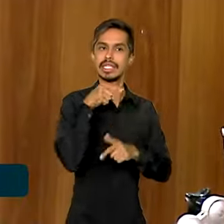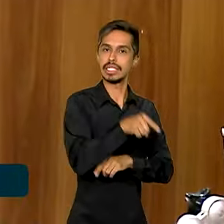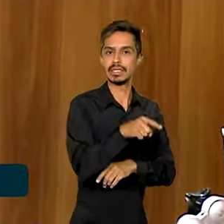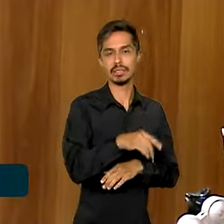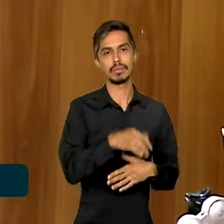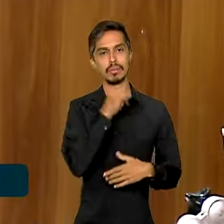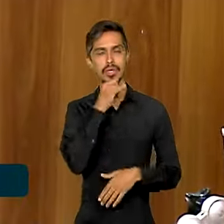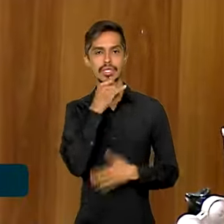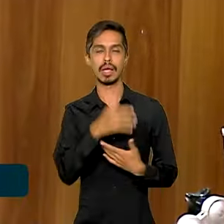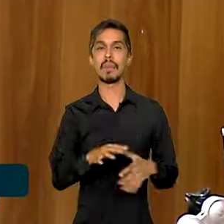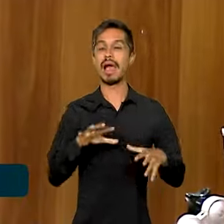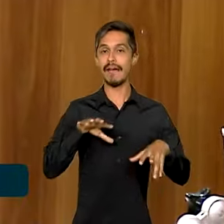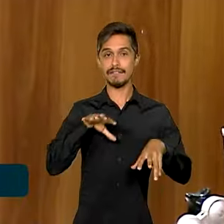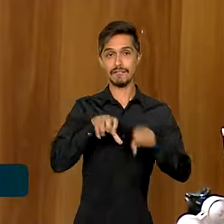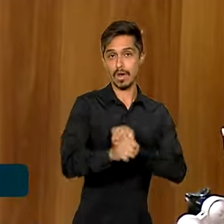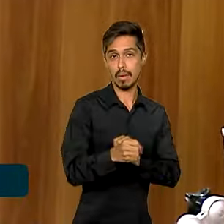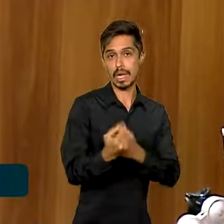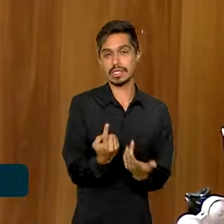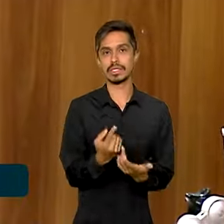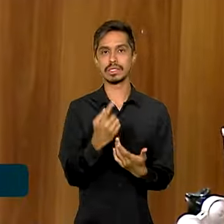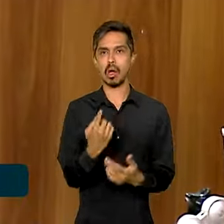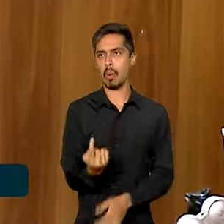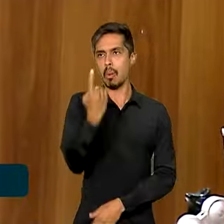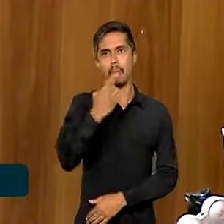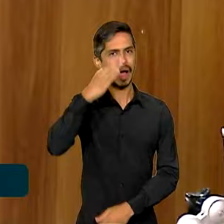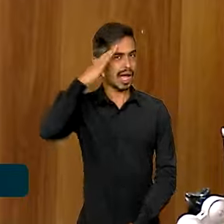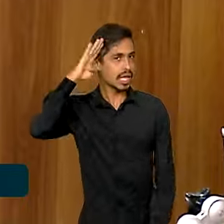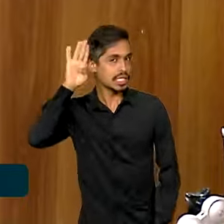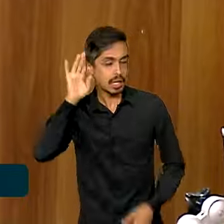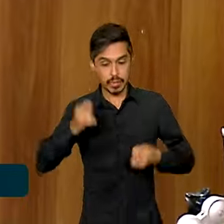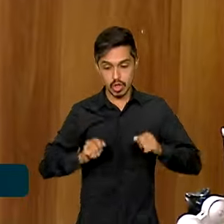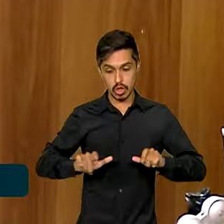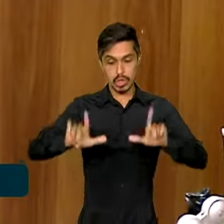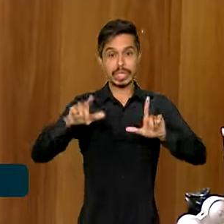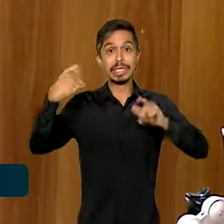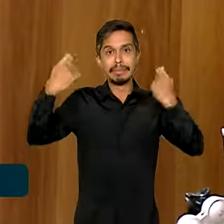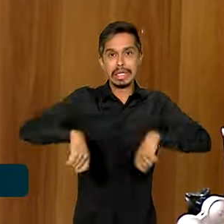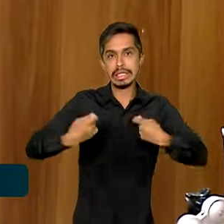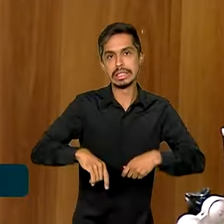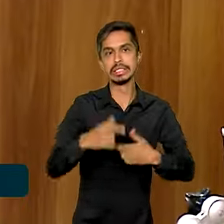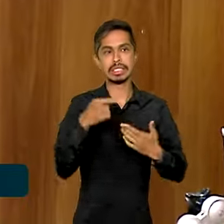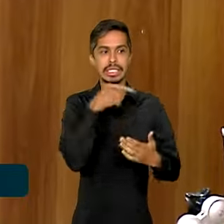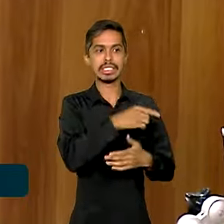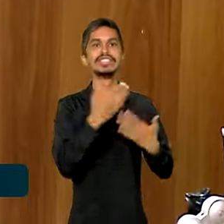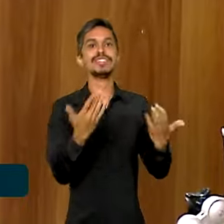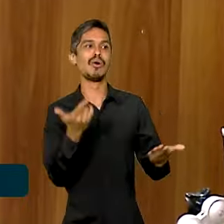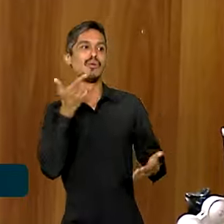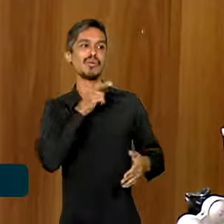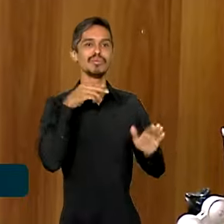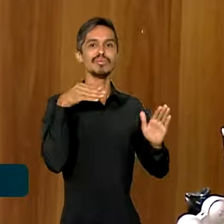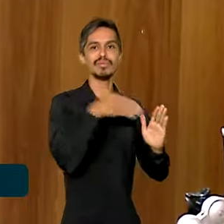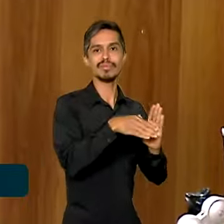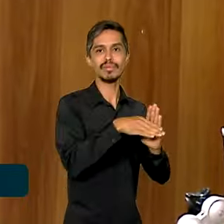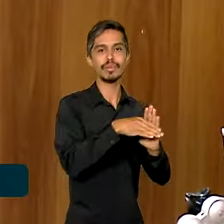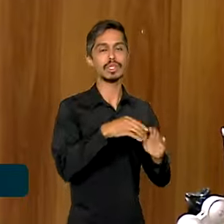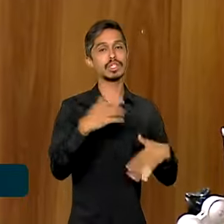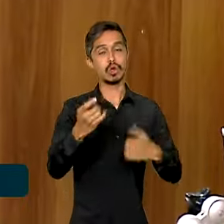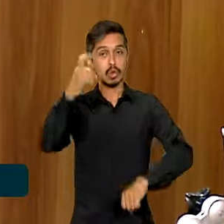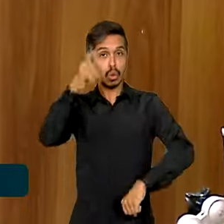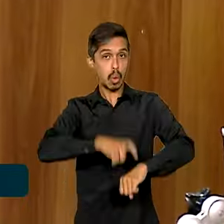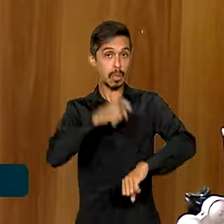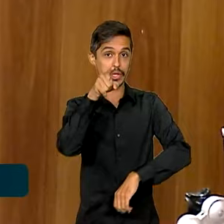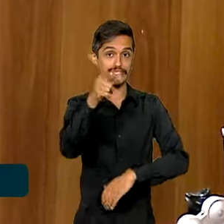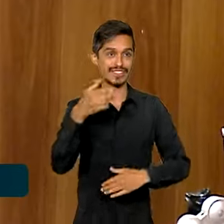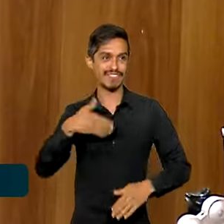a formação, alguma formação específica que ela precisaria ter assim que ela, enfim, for tomar posse, for